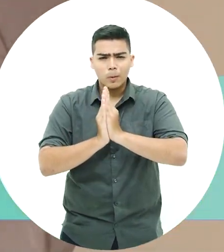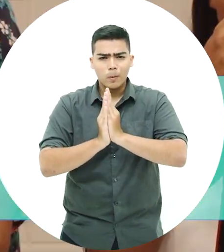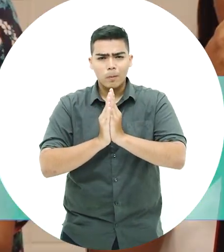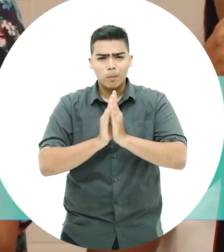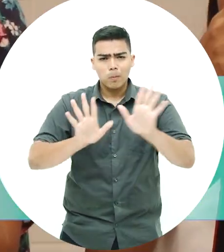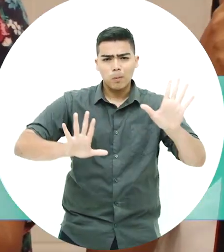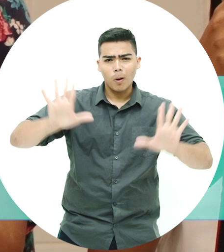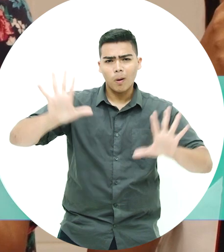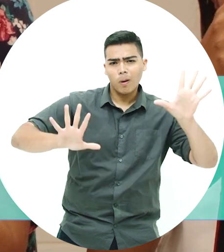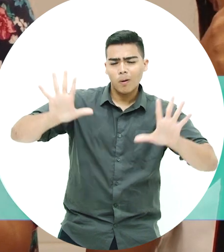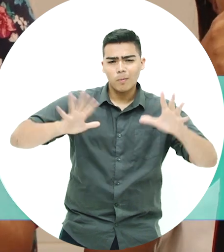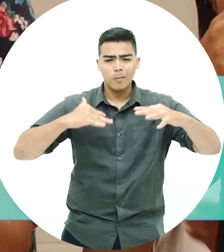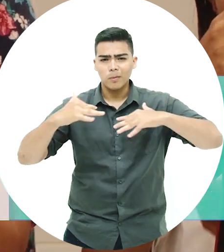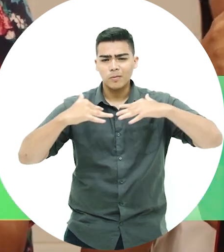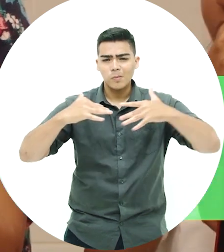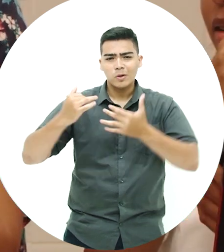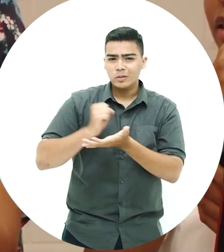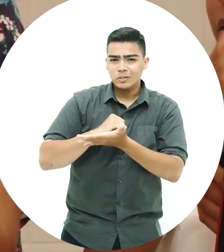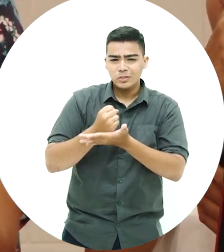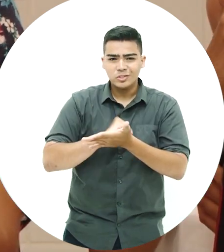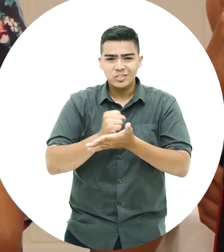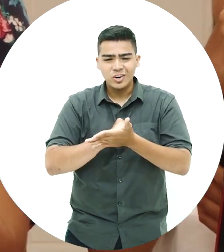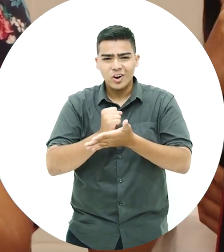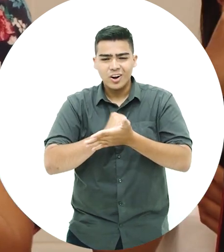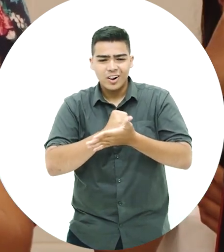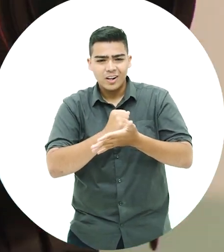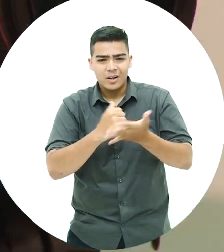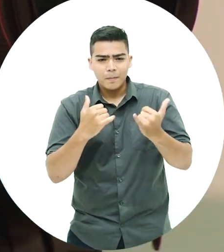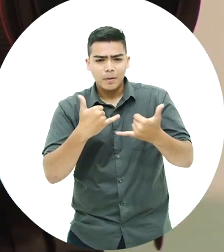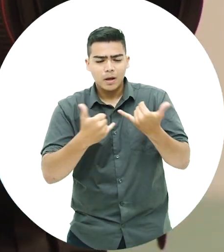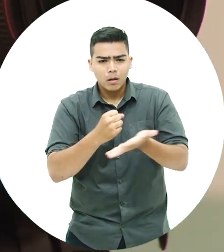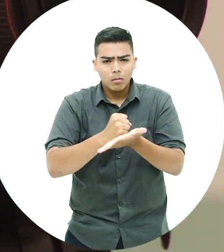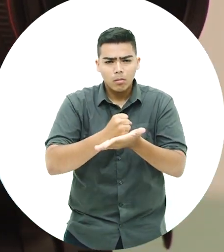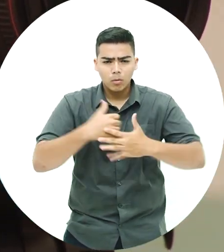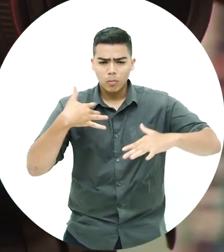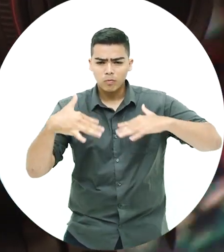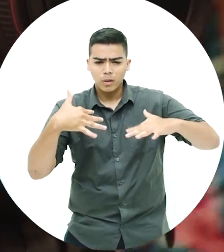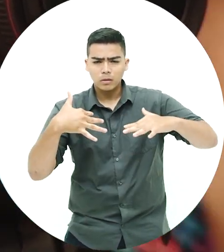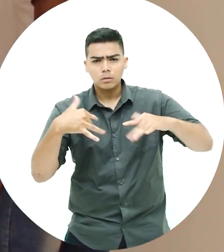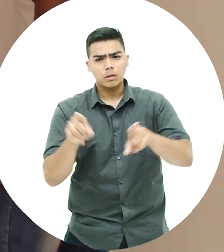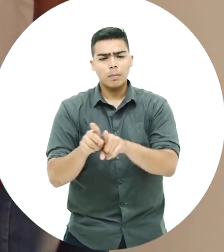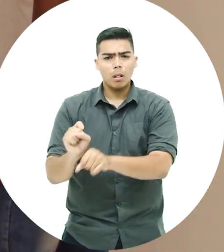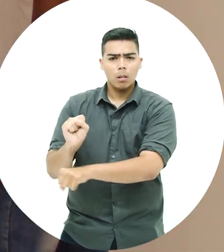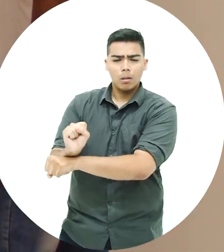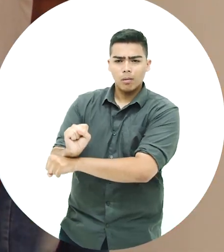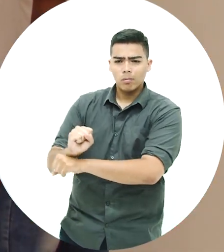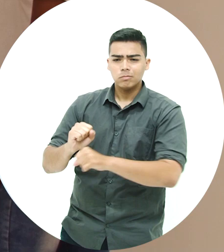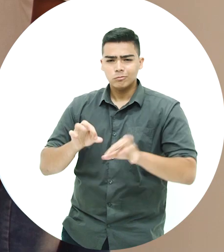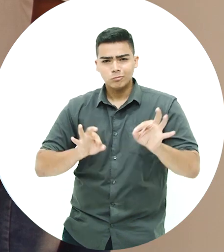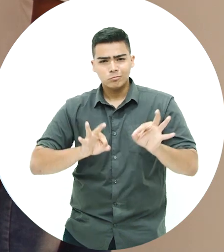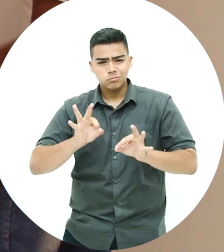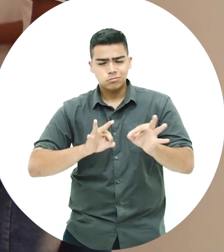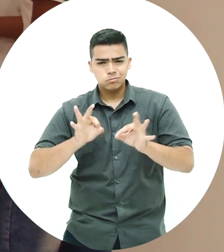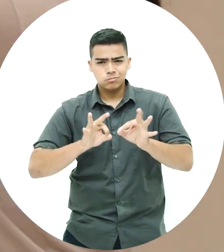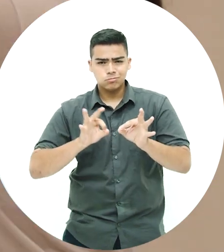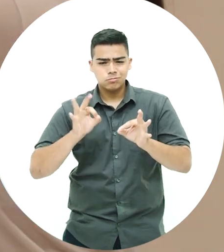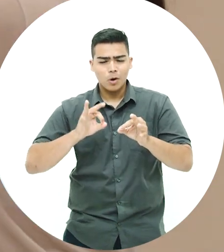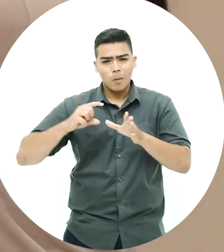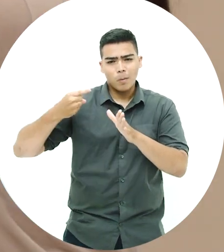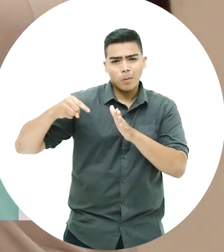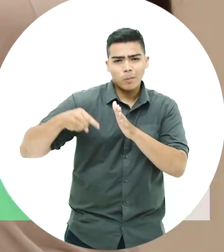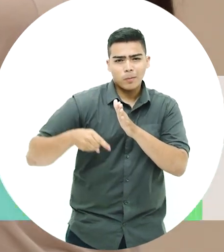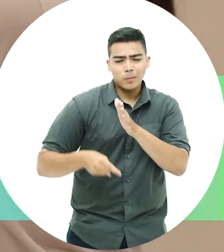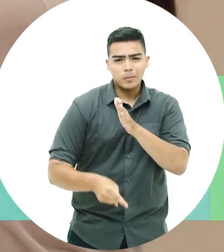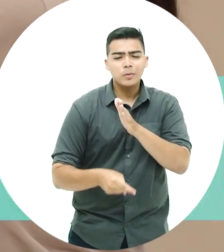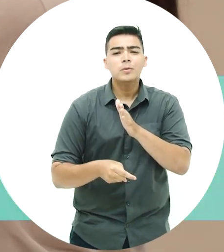e multimídia, animações e games. Aplica técnicas de tratamento de imagens estáticas e em movimento que compõe a